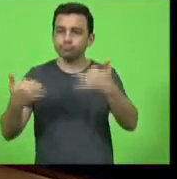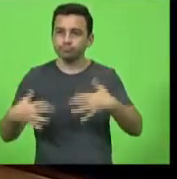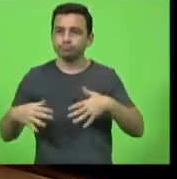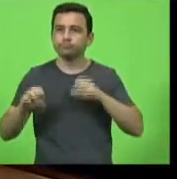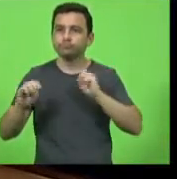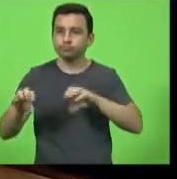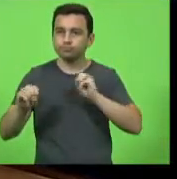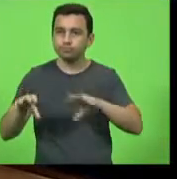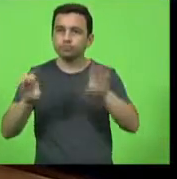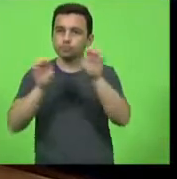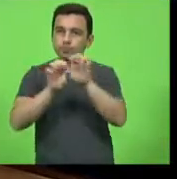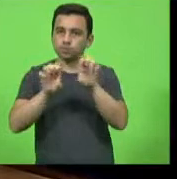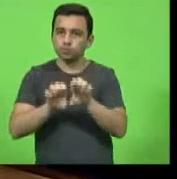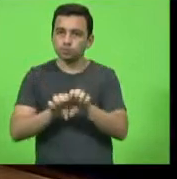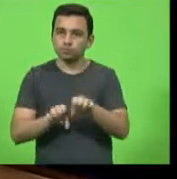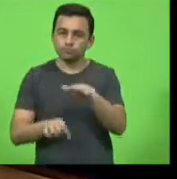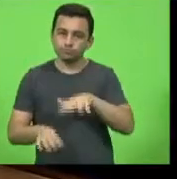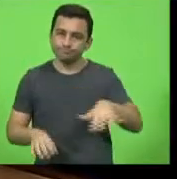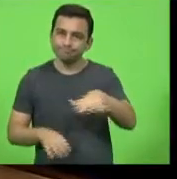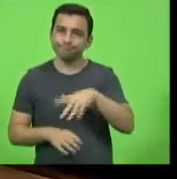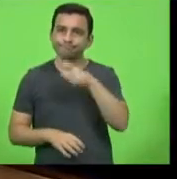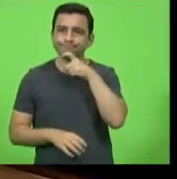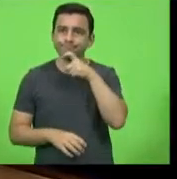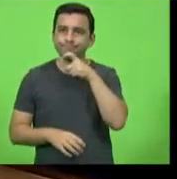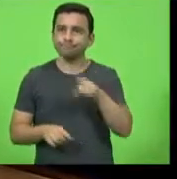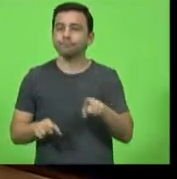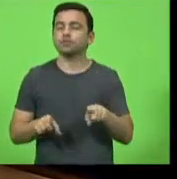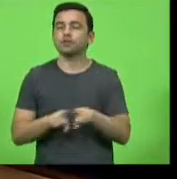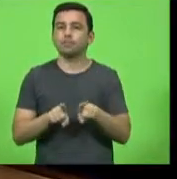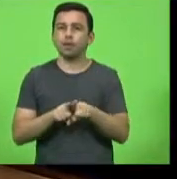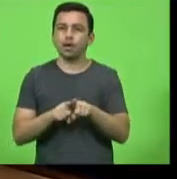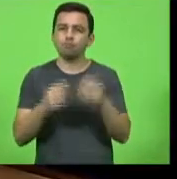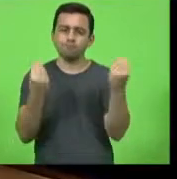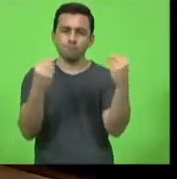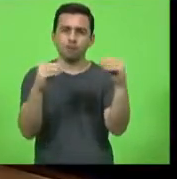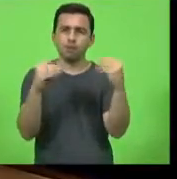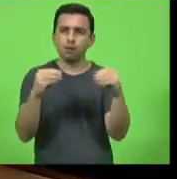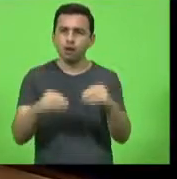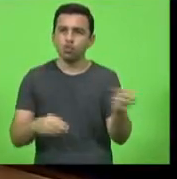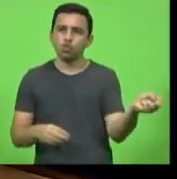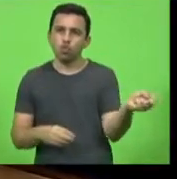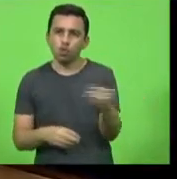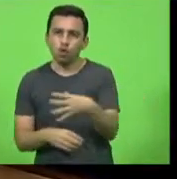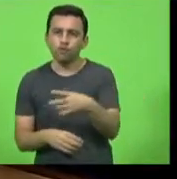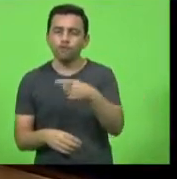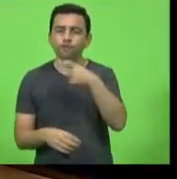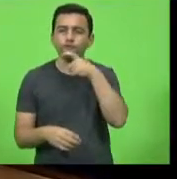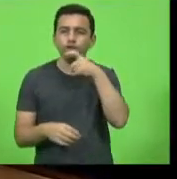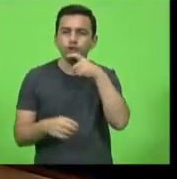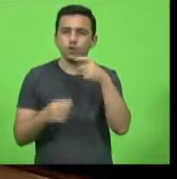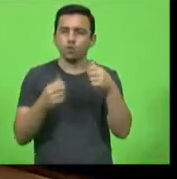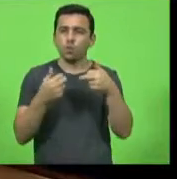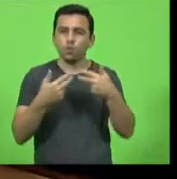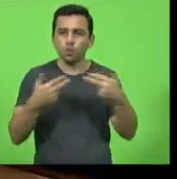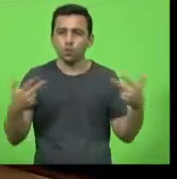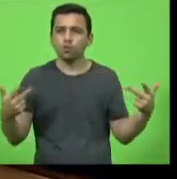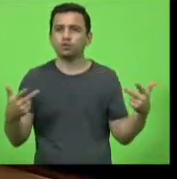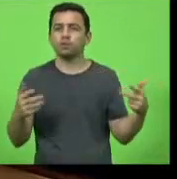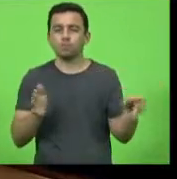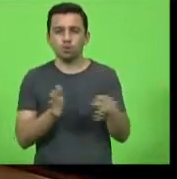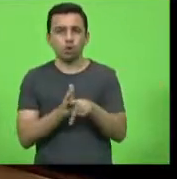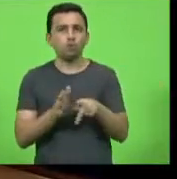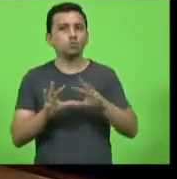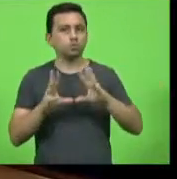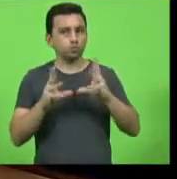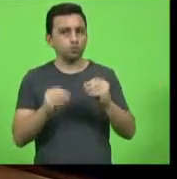da estrutura da rede fria com a instalação de novos aparelhos de ar-condicionado e câmaras frias nas unidades de vigilância